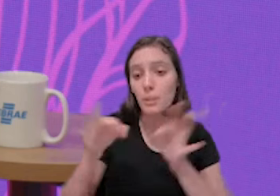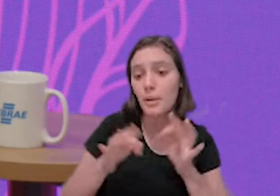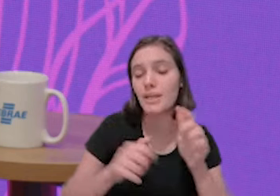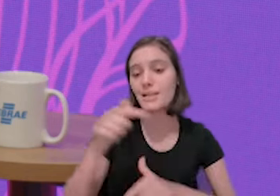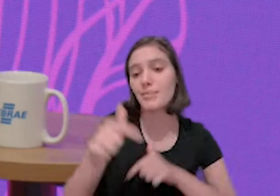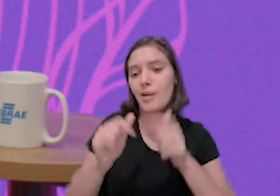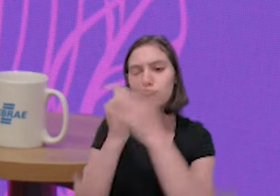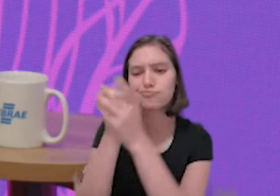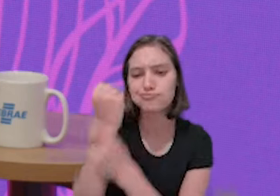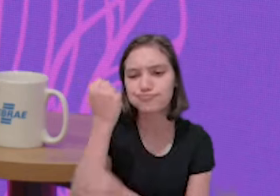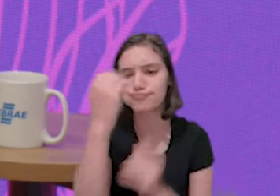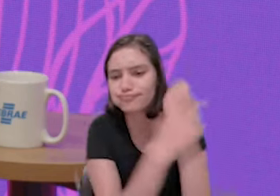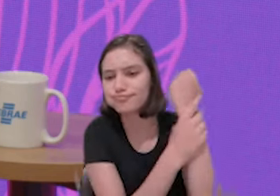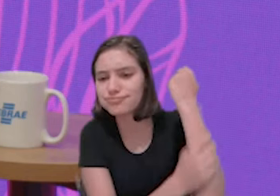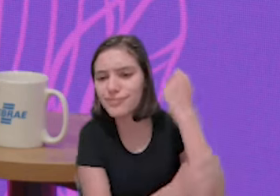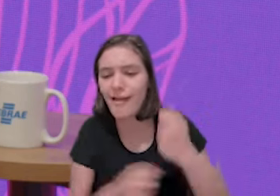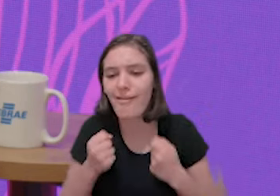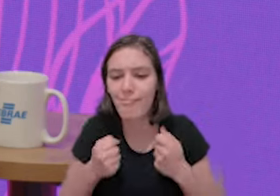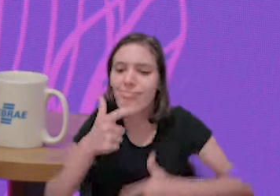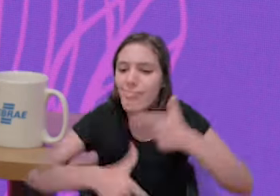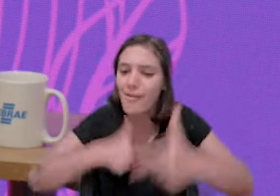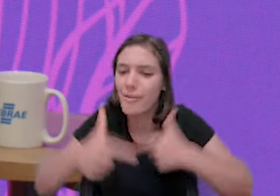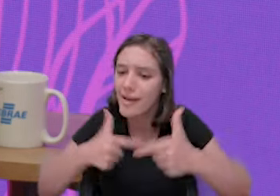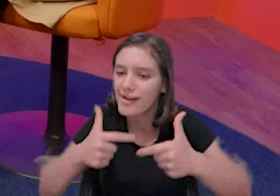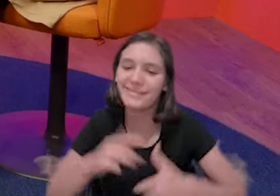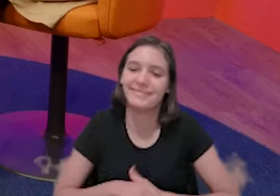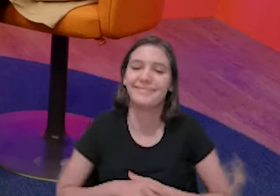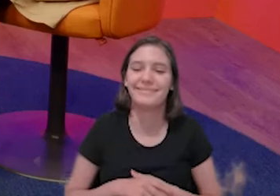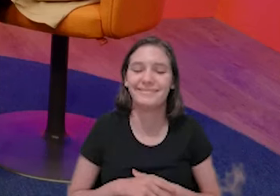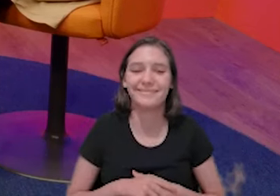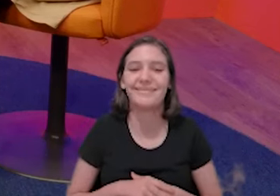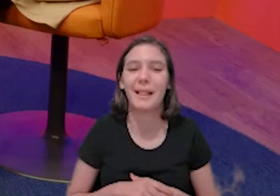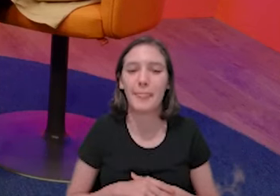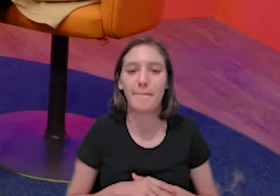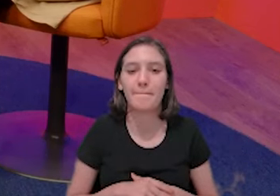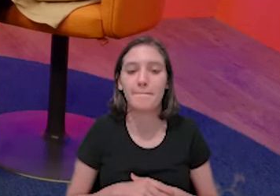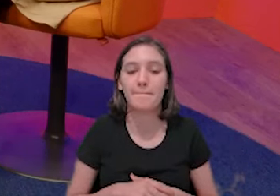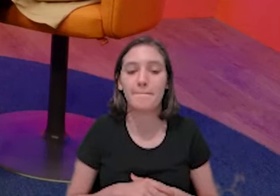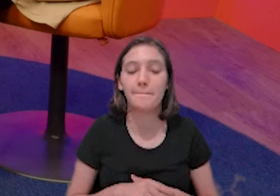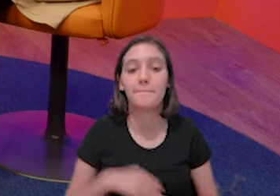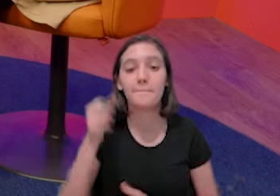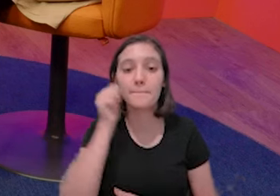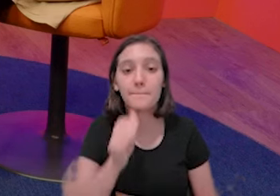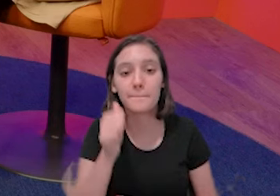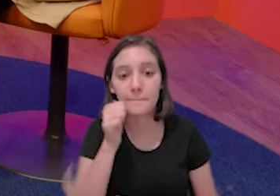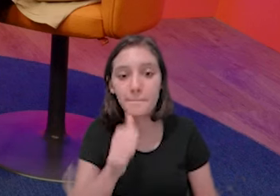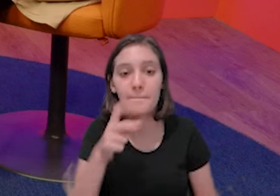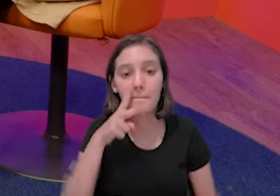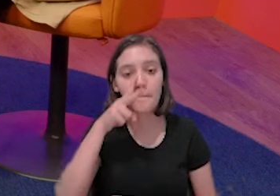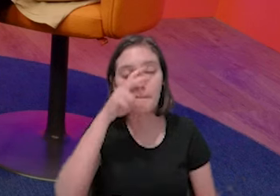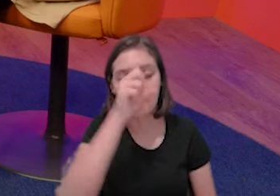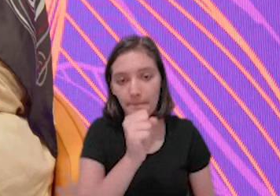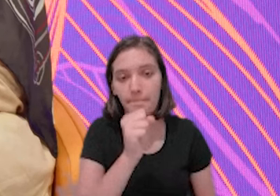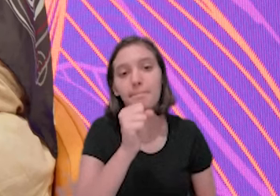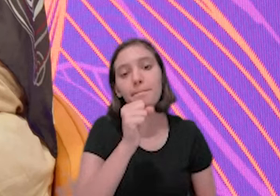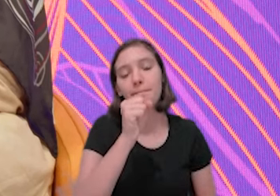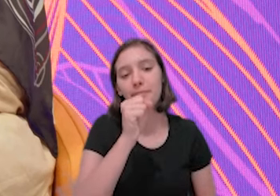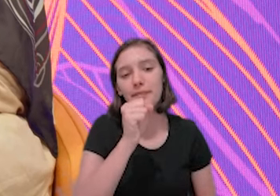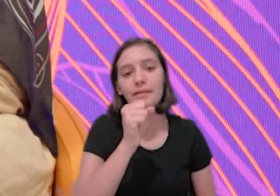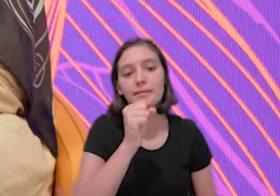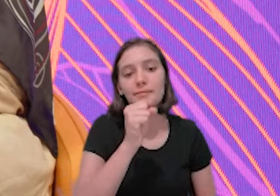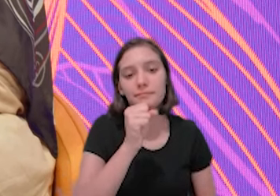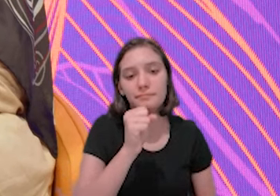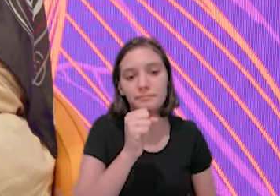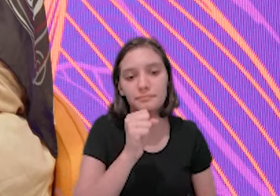fala assim, precisa arregaçar as mangas. É. Tem que arregaçar as mangas. precisa. Mulher precisa forte.